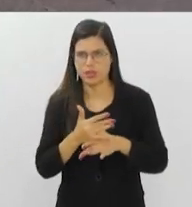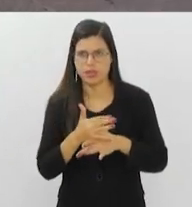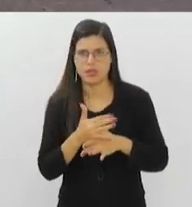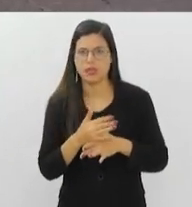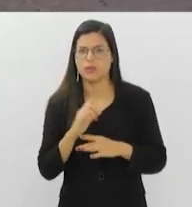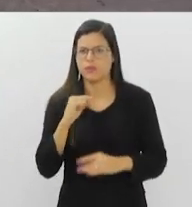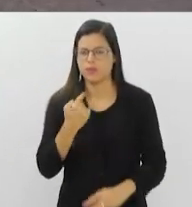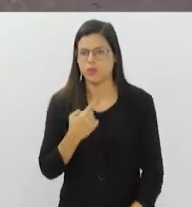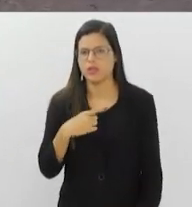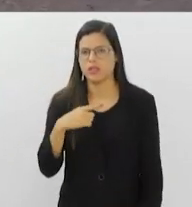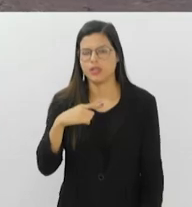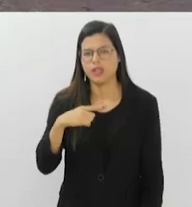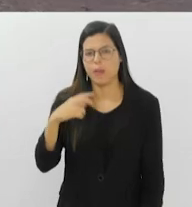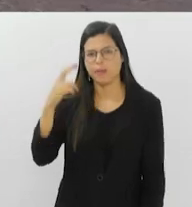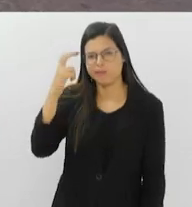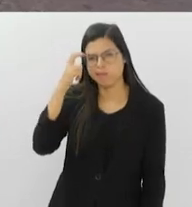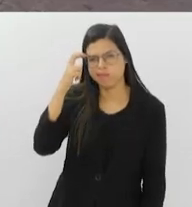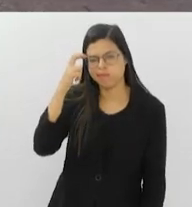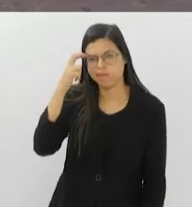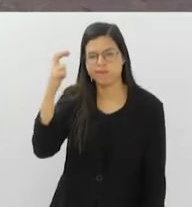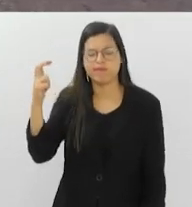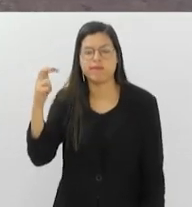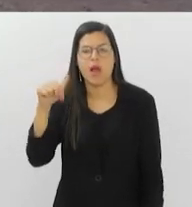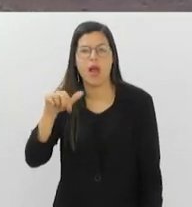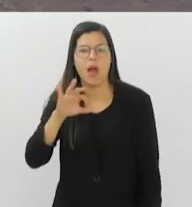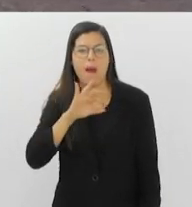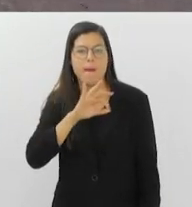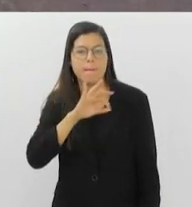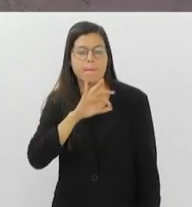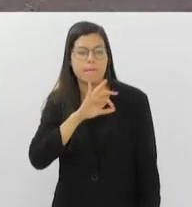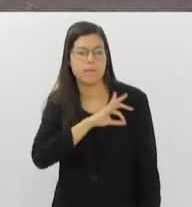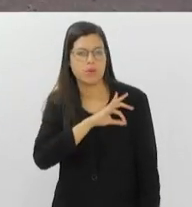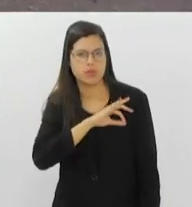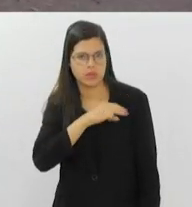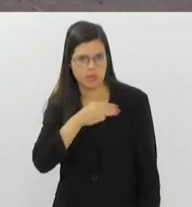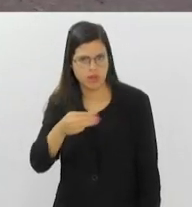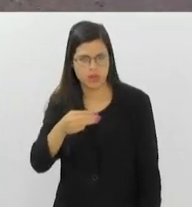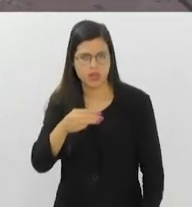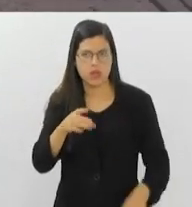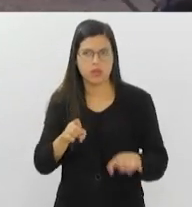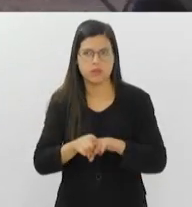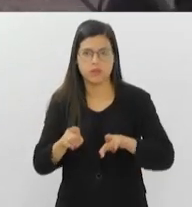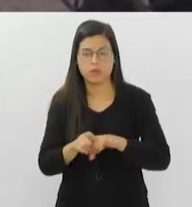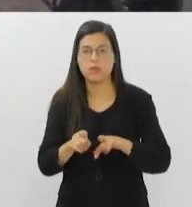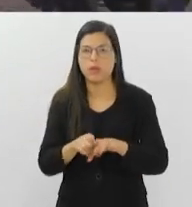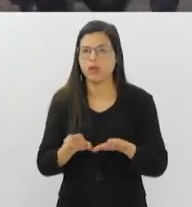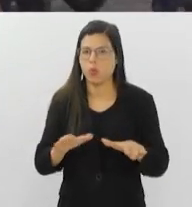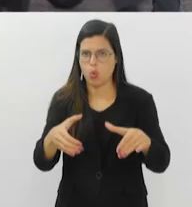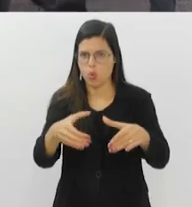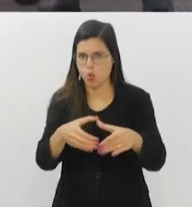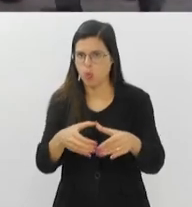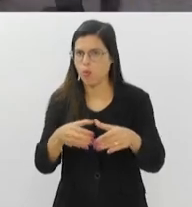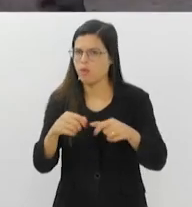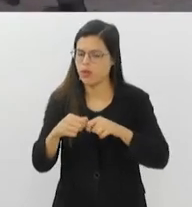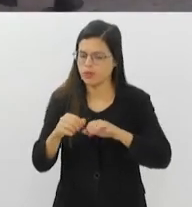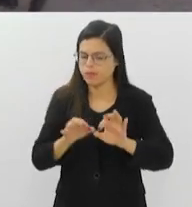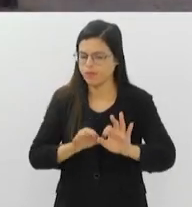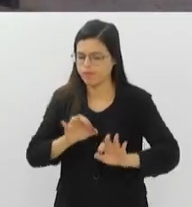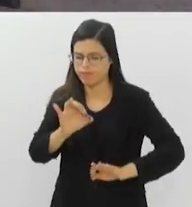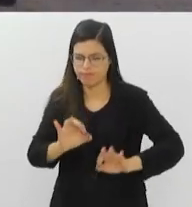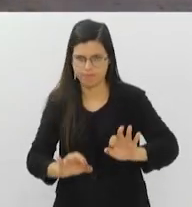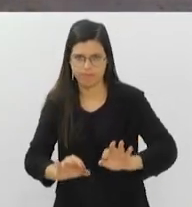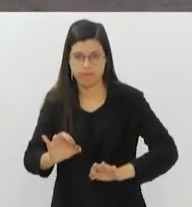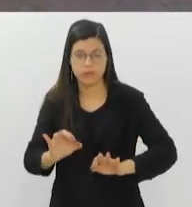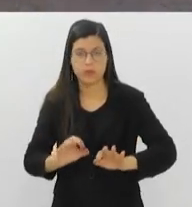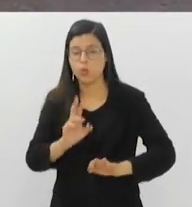expertise, a polícia militar, através do Estado-Maior da corporação, faz esse planejamento e